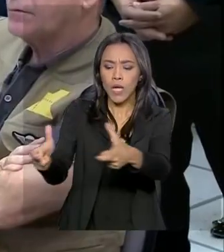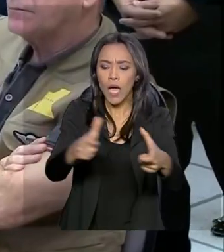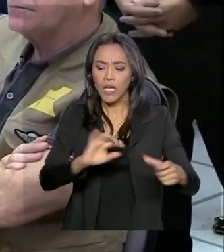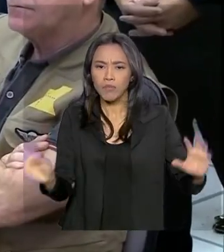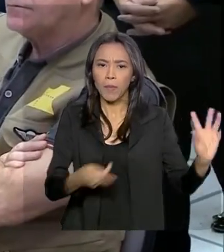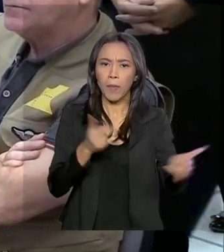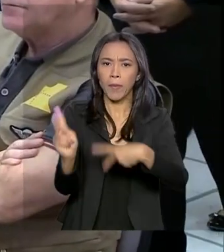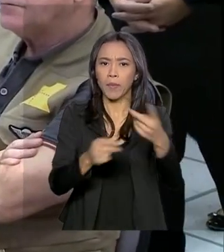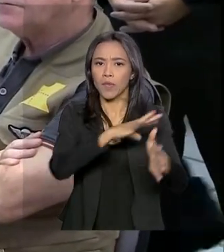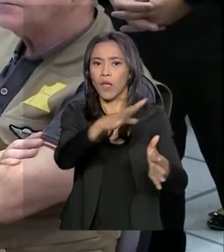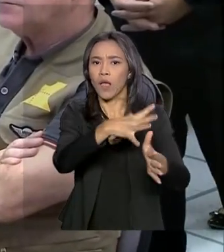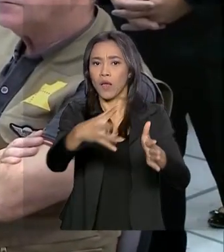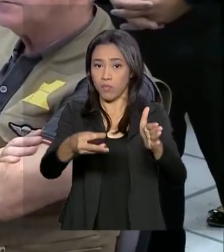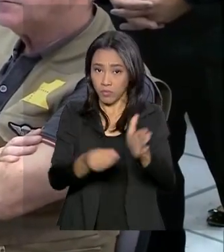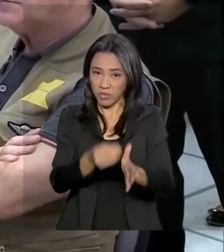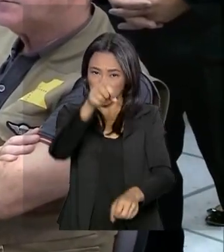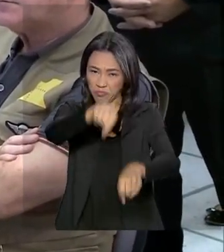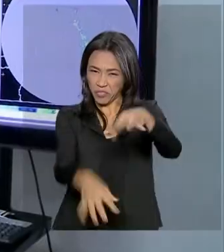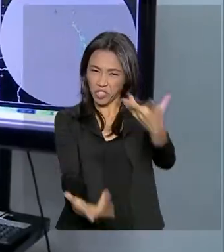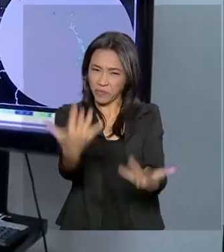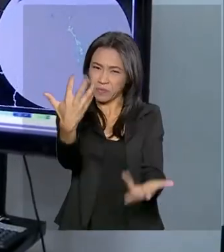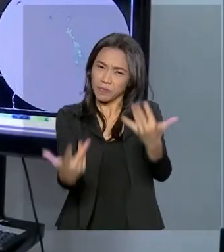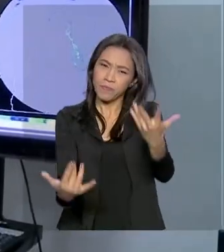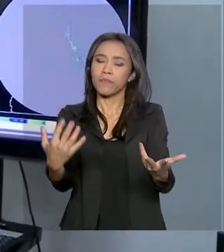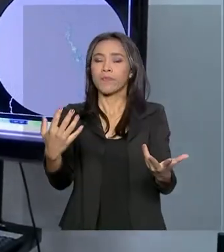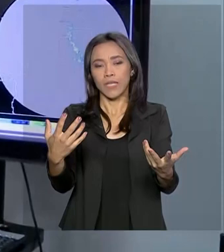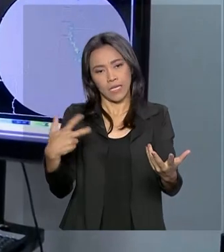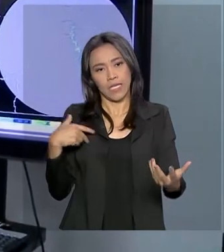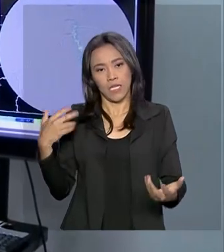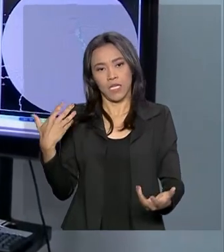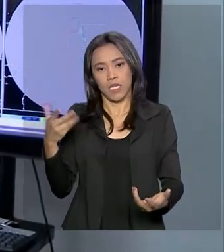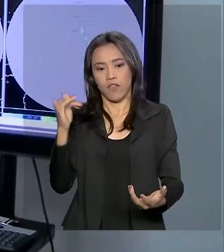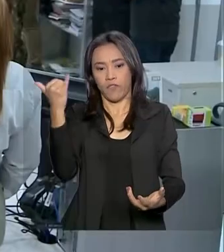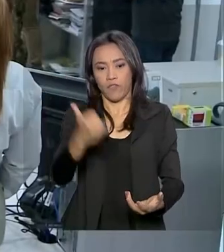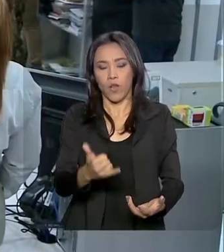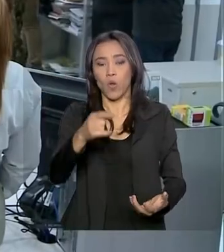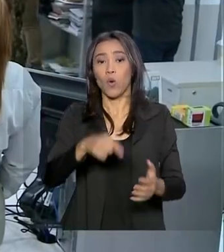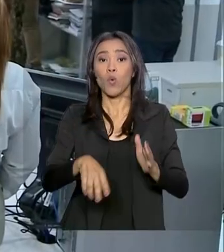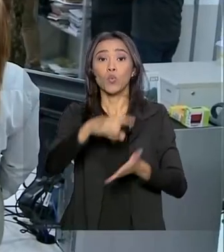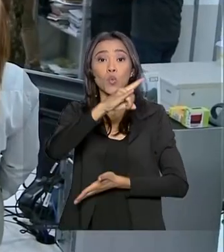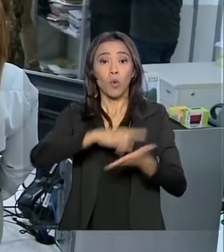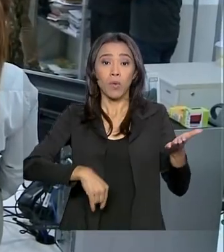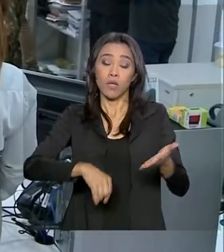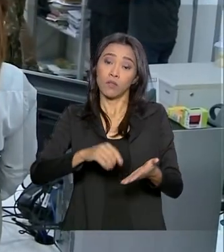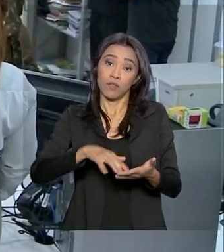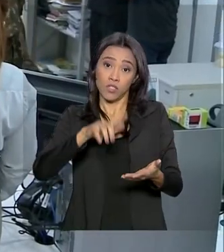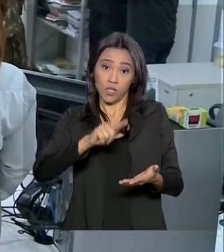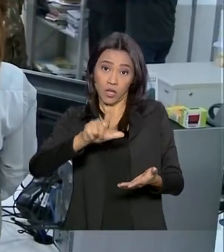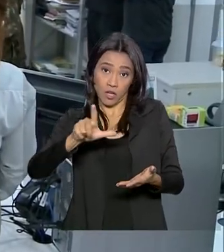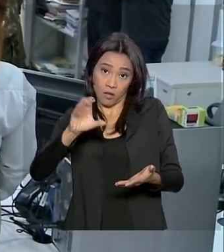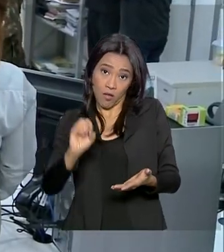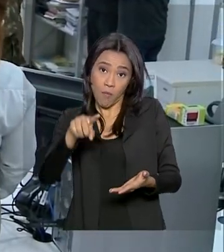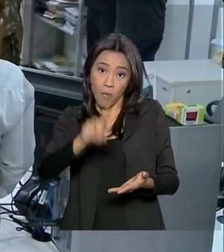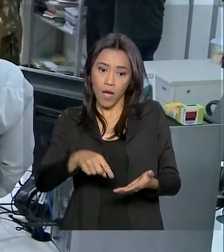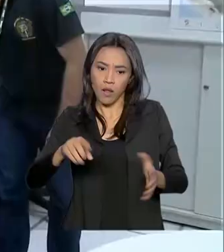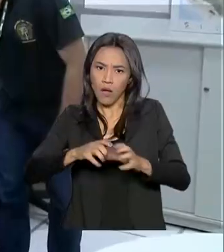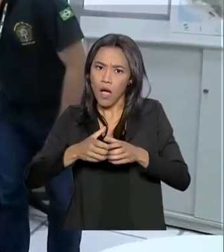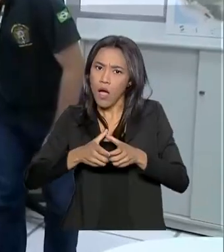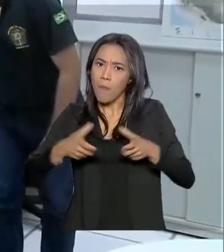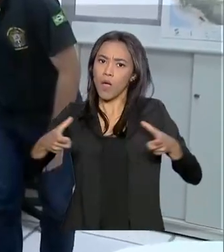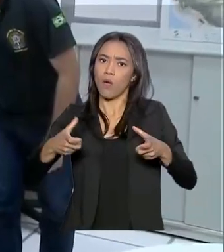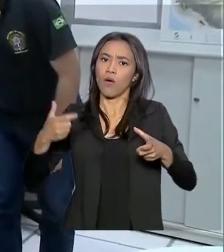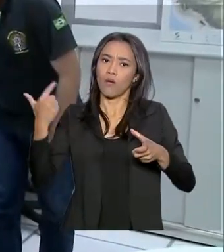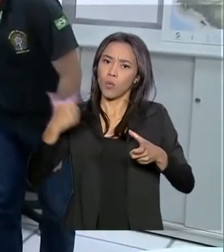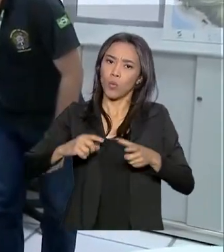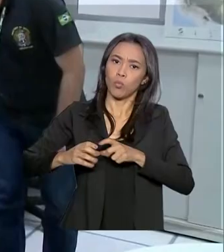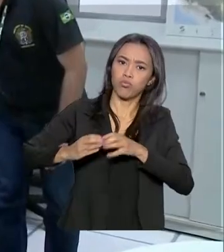na Amazônia Legal. O governo federal decretou a garantia da Lei da Ordem Ambiental para ampliar as equipes em atuação na